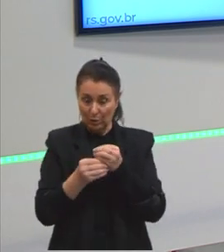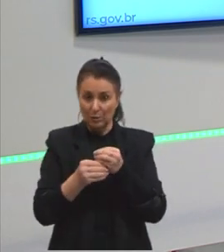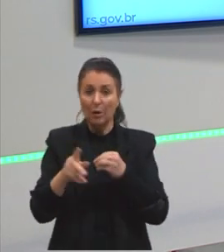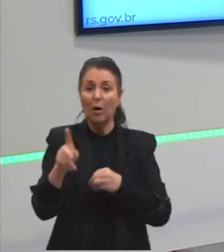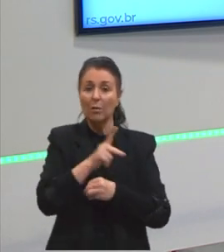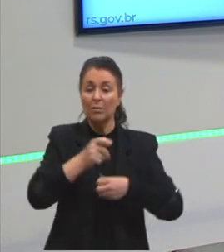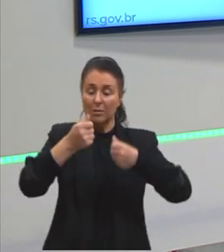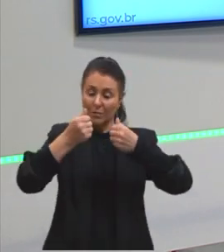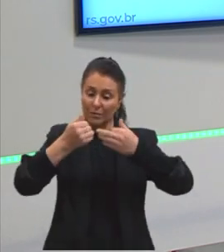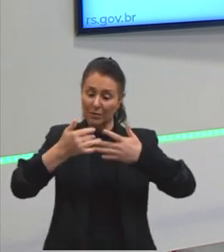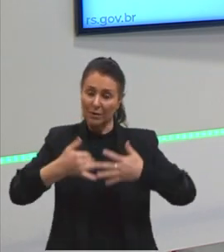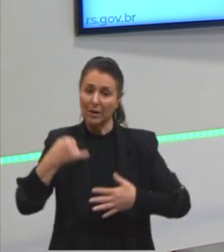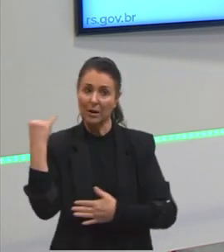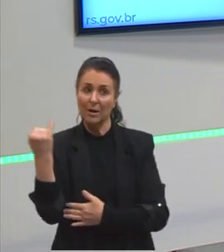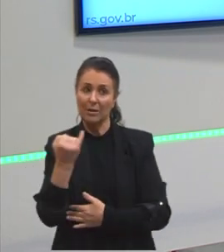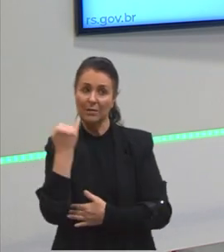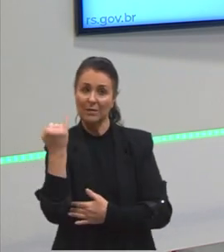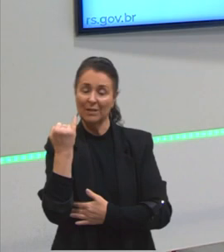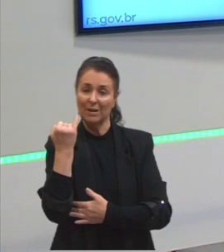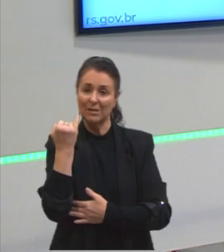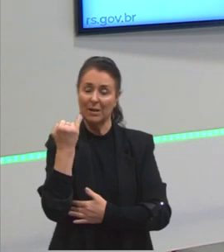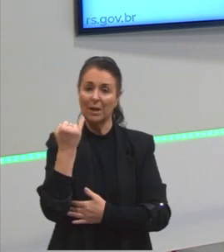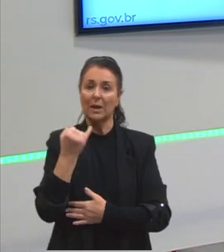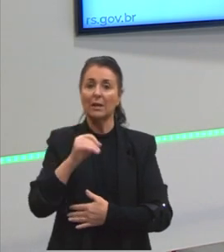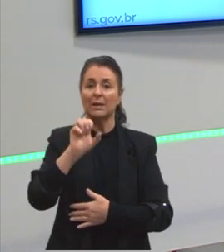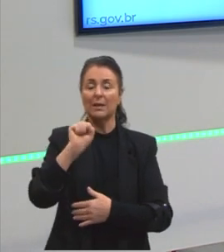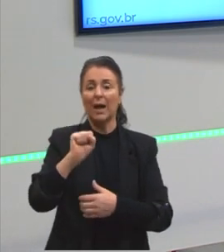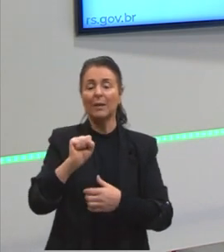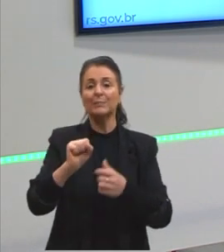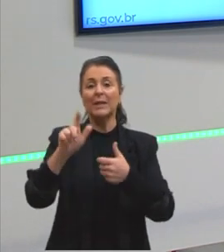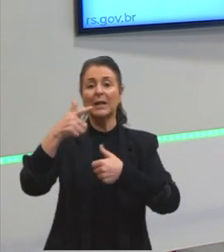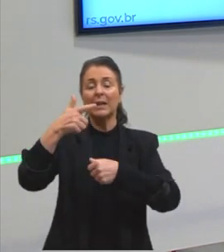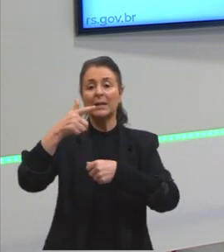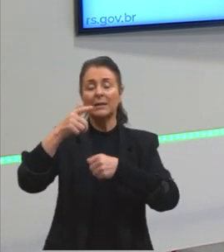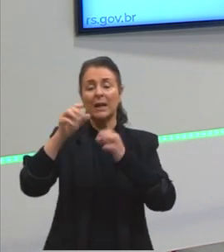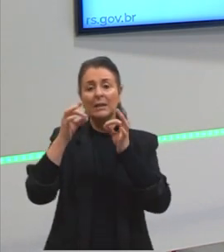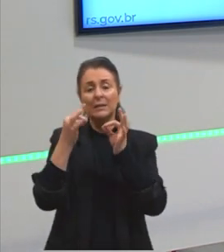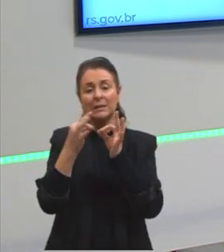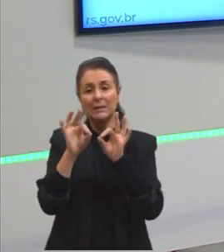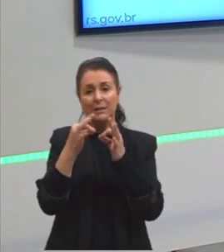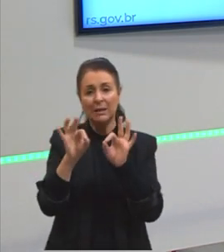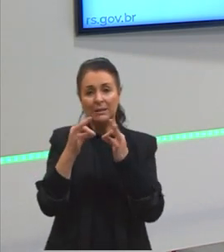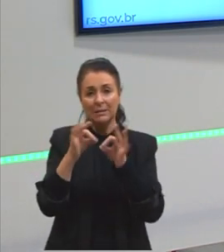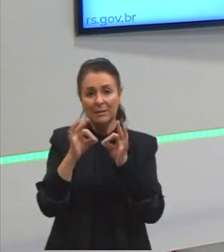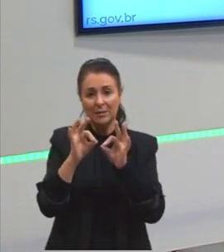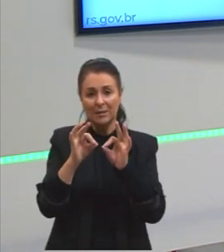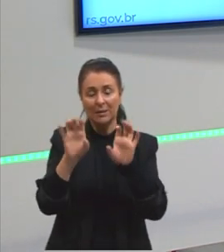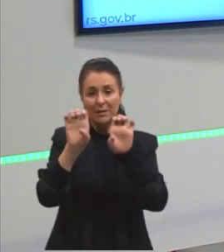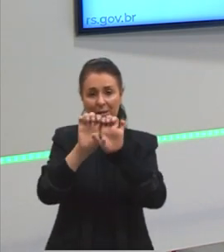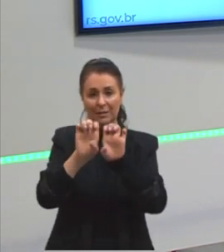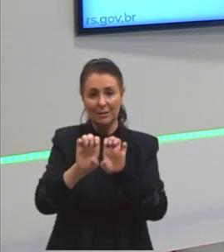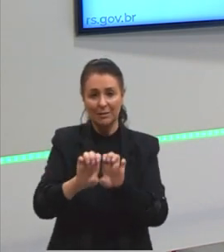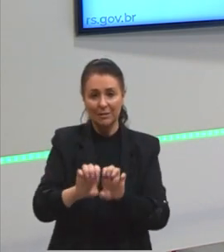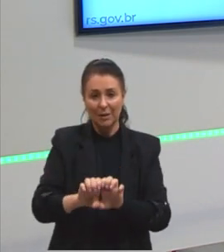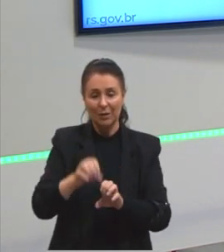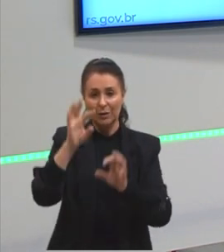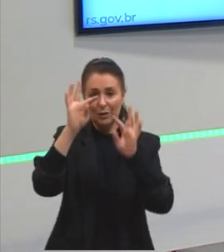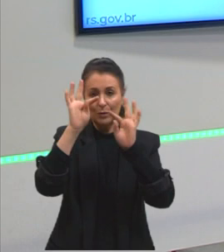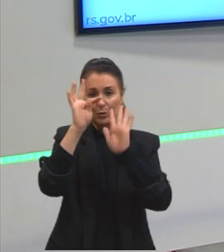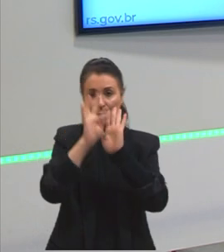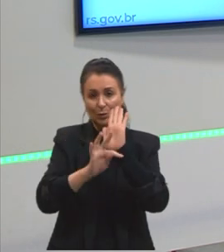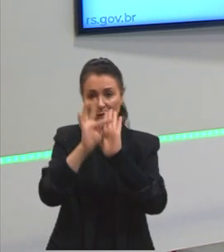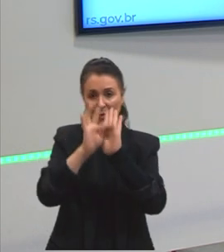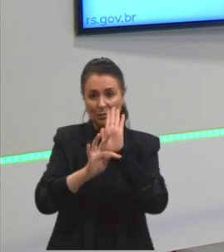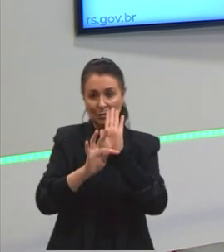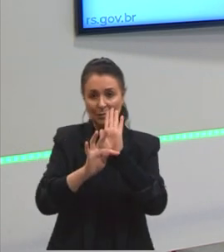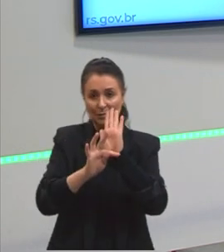falar para vocês a importância da sintaxe na organização estrutural do texto. Porque eu não estou falando